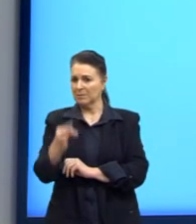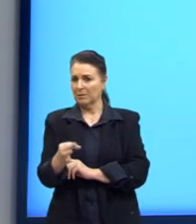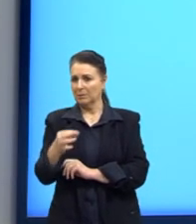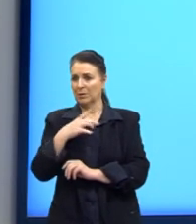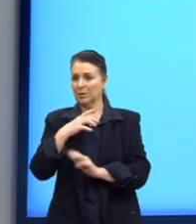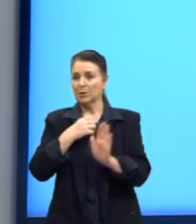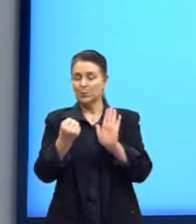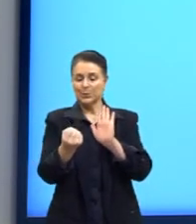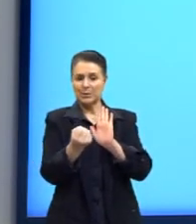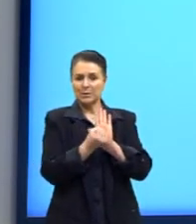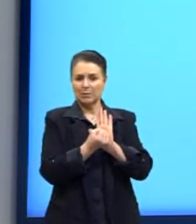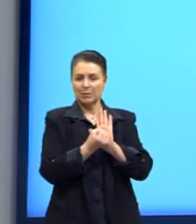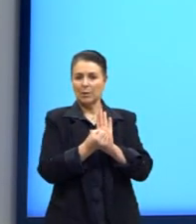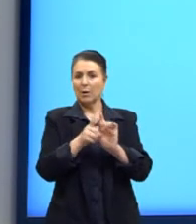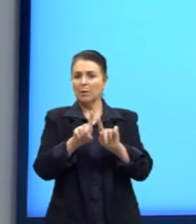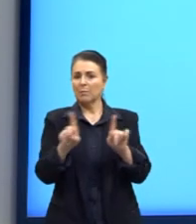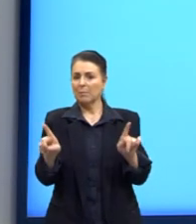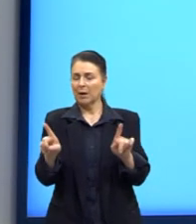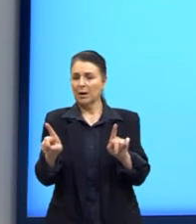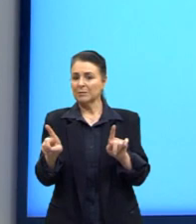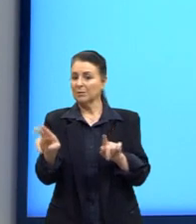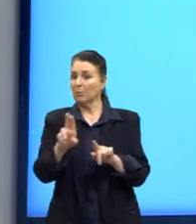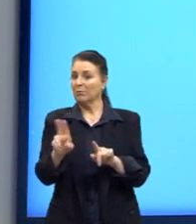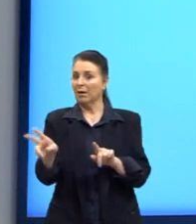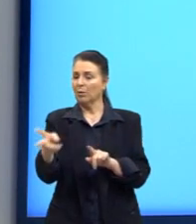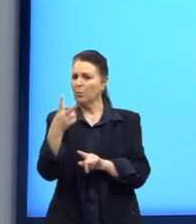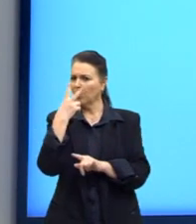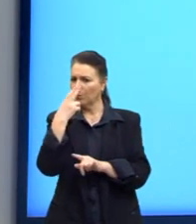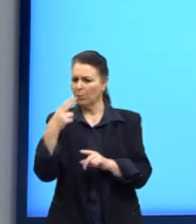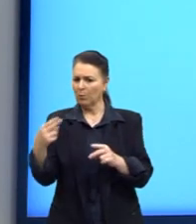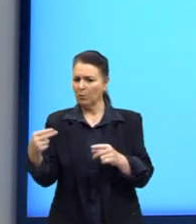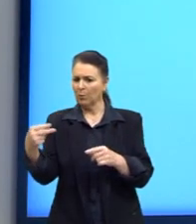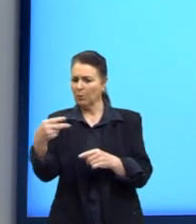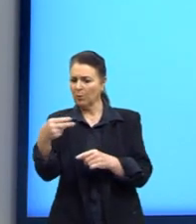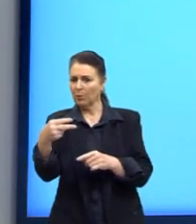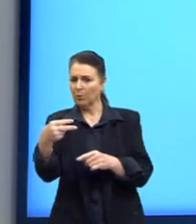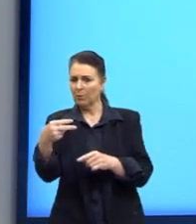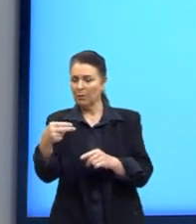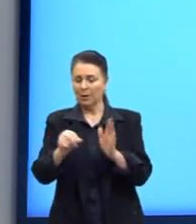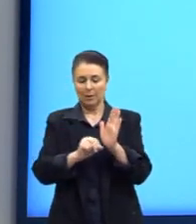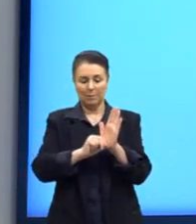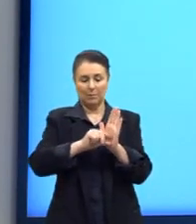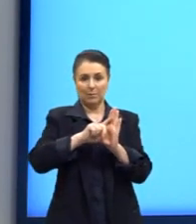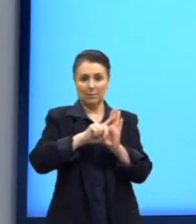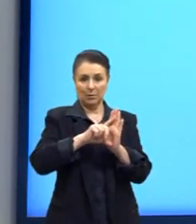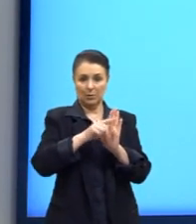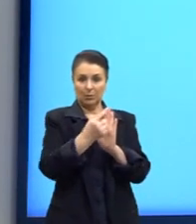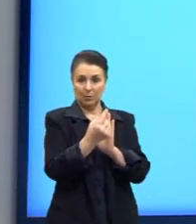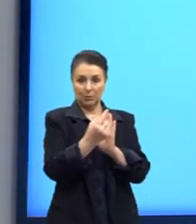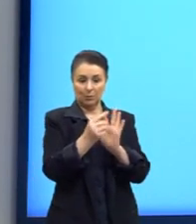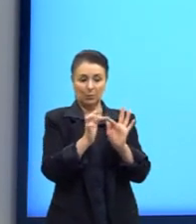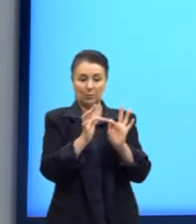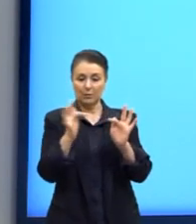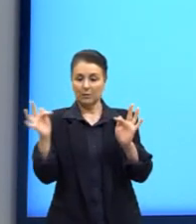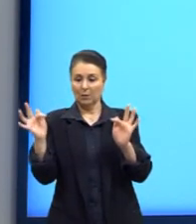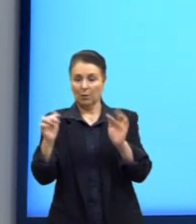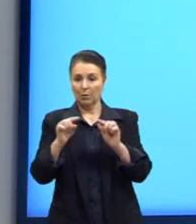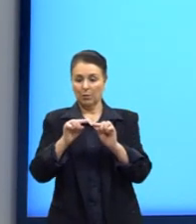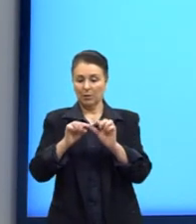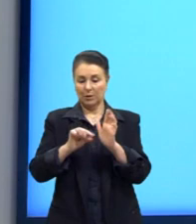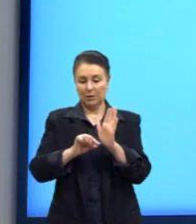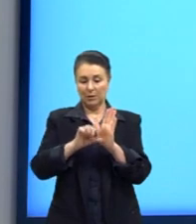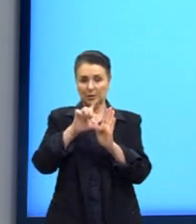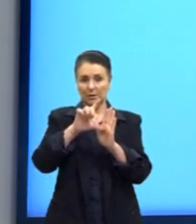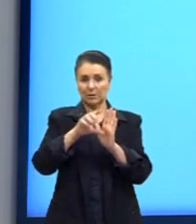símbolos, mas não temos o símbolo de igualdade. Ele vai ser maior do que 1, se a função for crescente, e